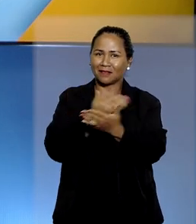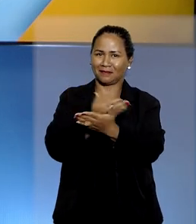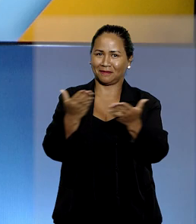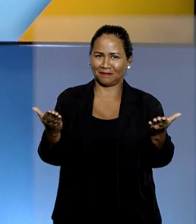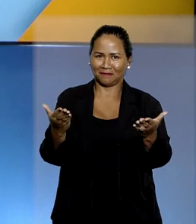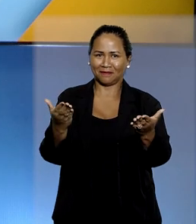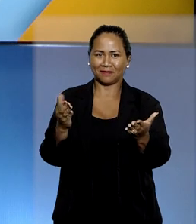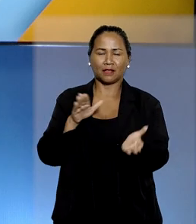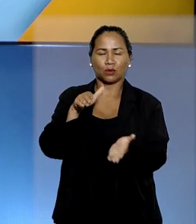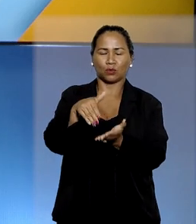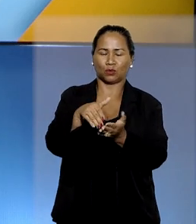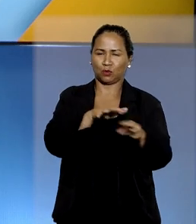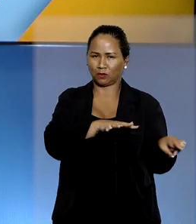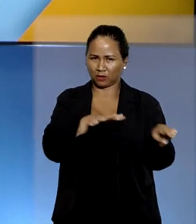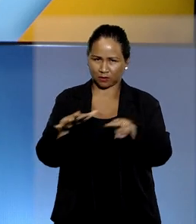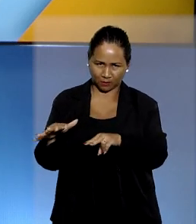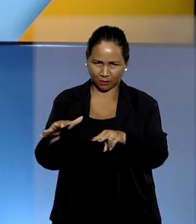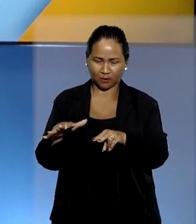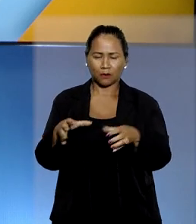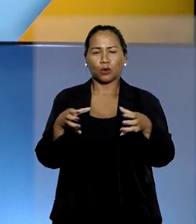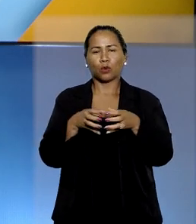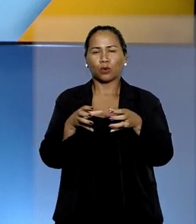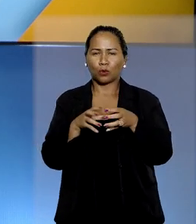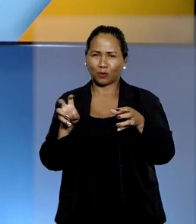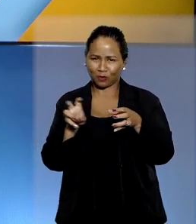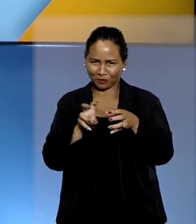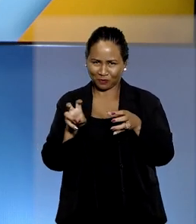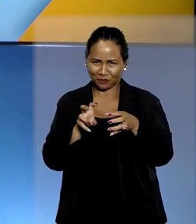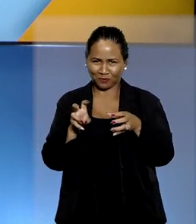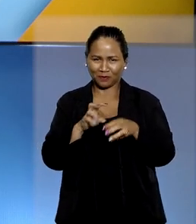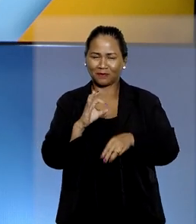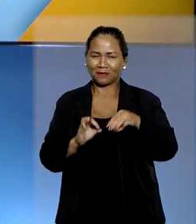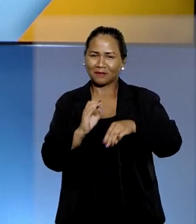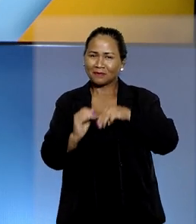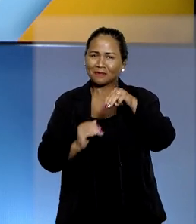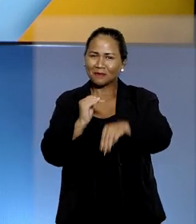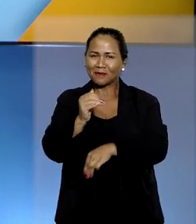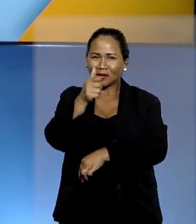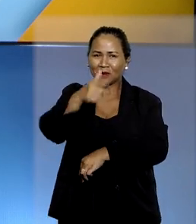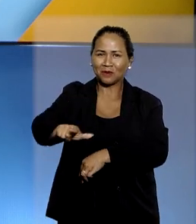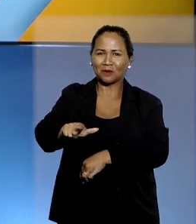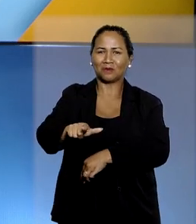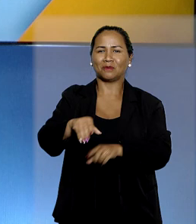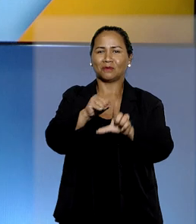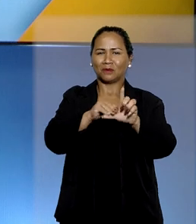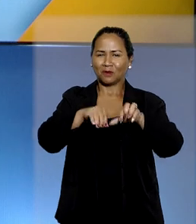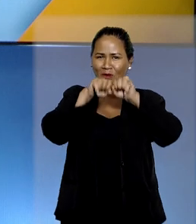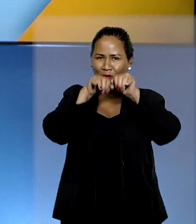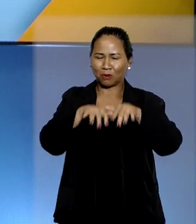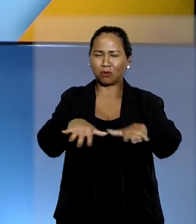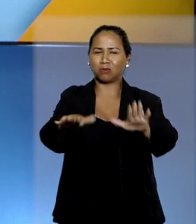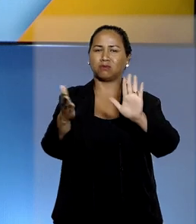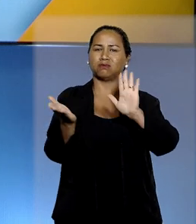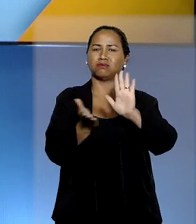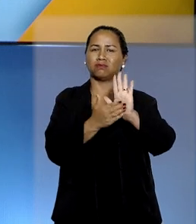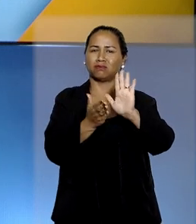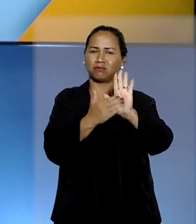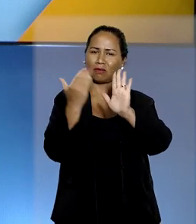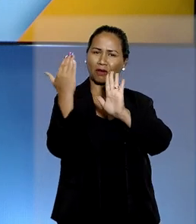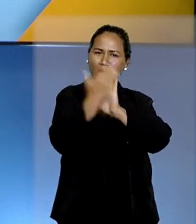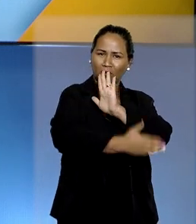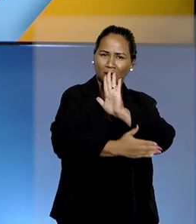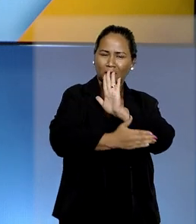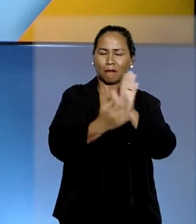turmas do STJ na última semana. Na quinta turma, os ministros mantiveram o compartilhamento espontâneo de